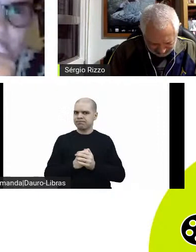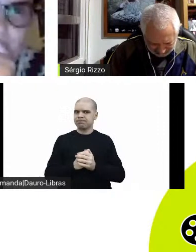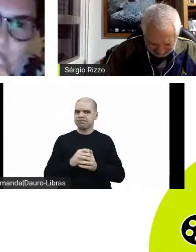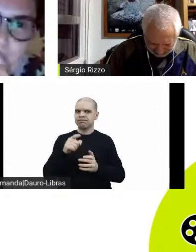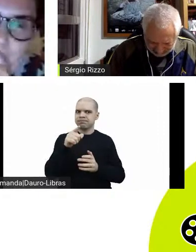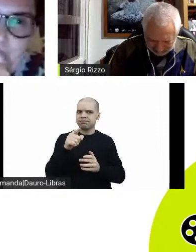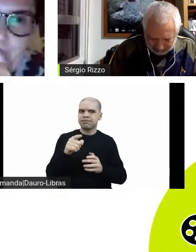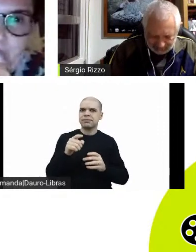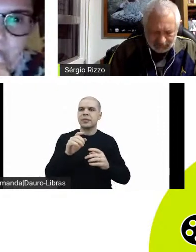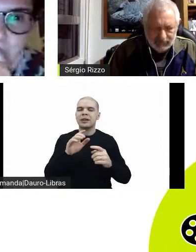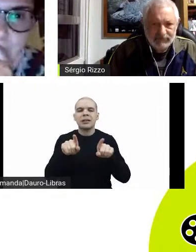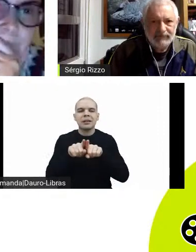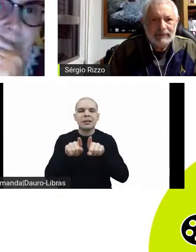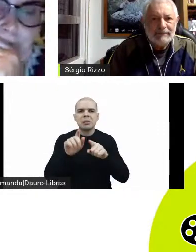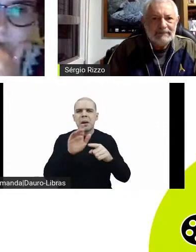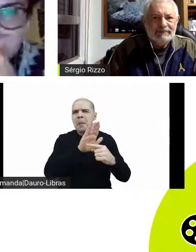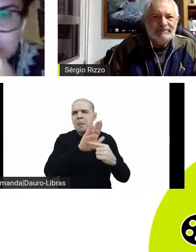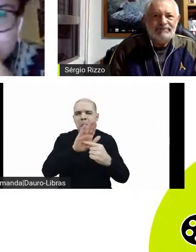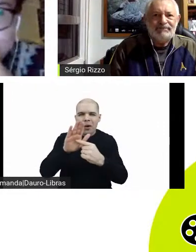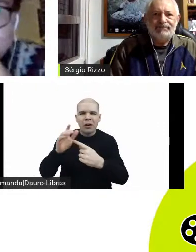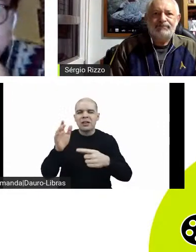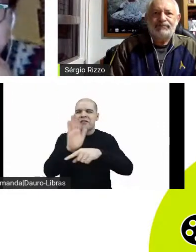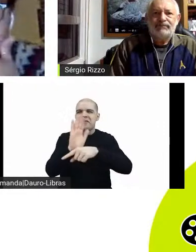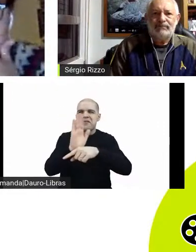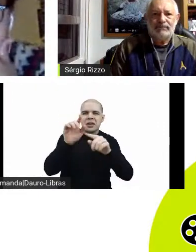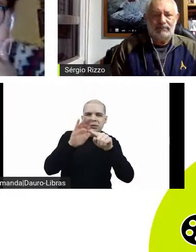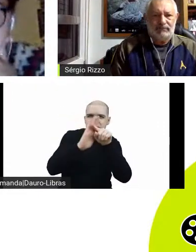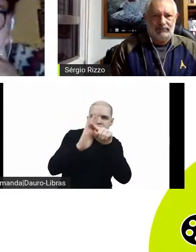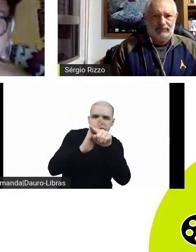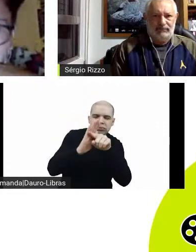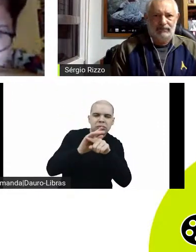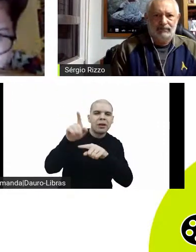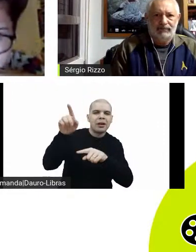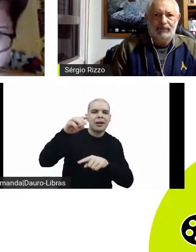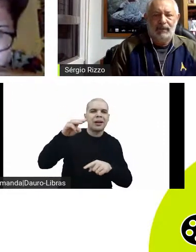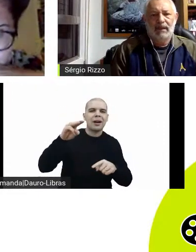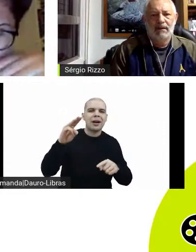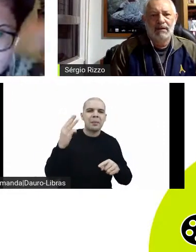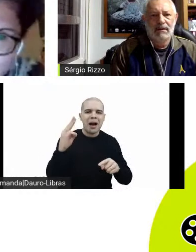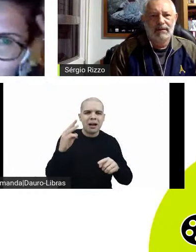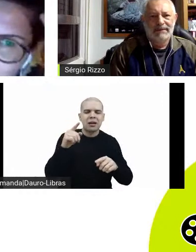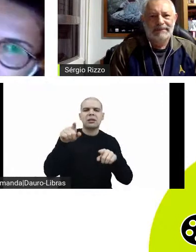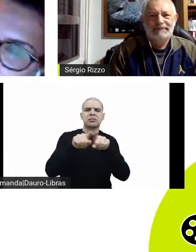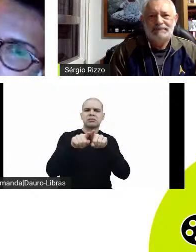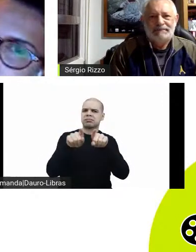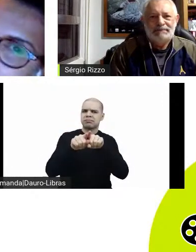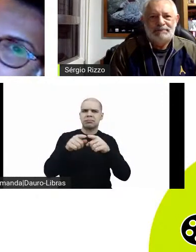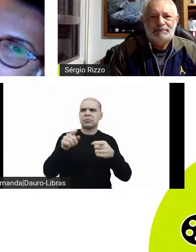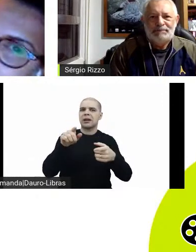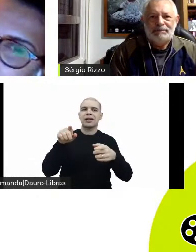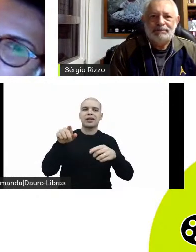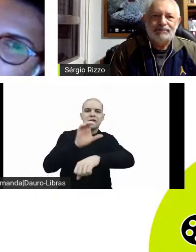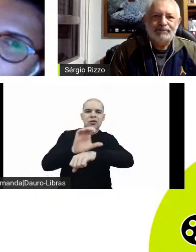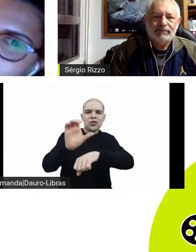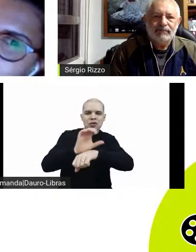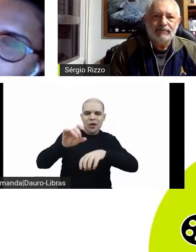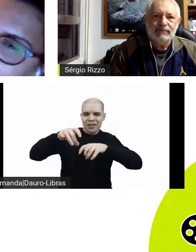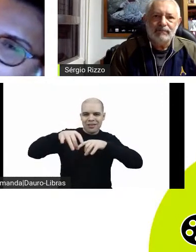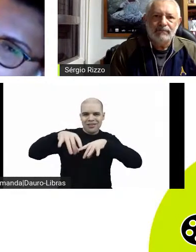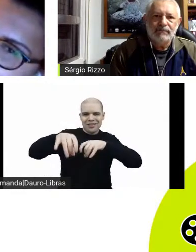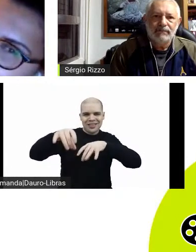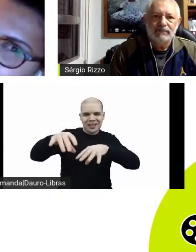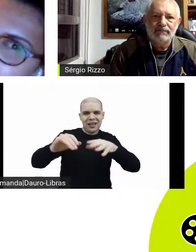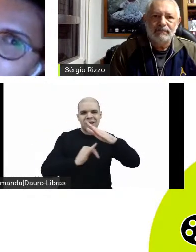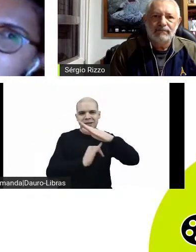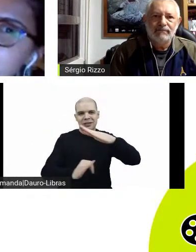Mostra Internacional de Cinema em São Luís, Maranhão, e professor convidado do curso técnico em cinema do Instituto Estadual